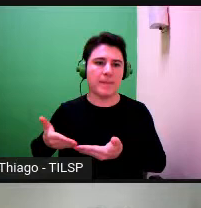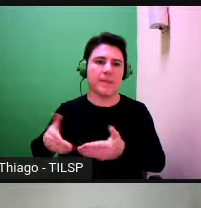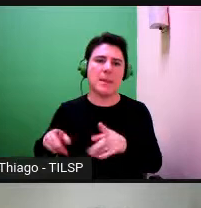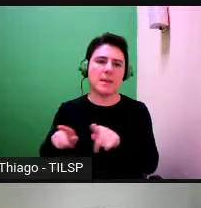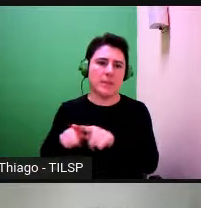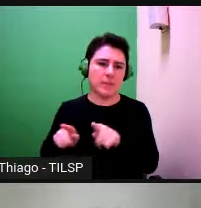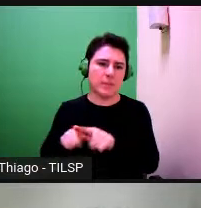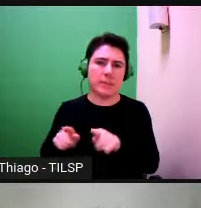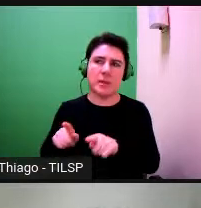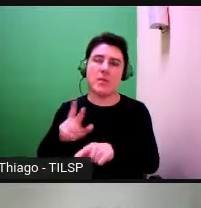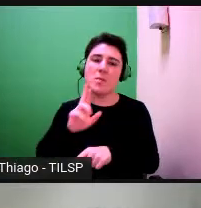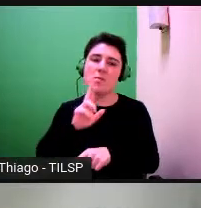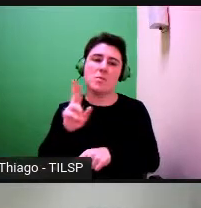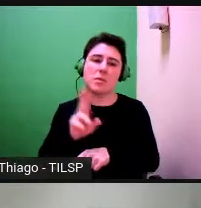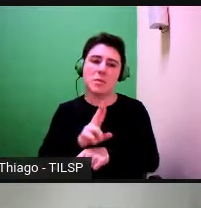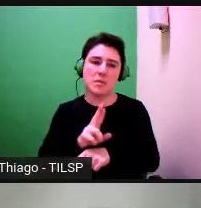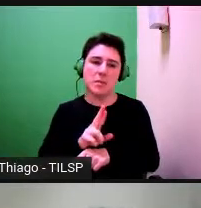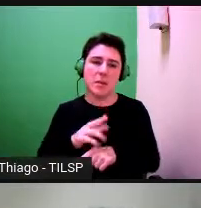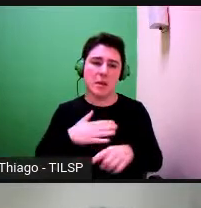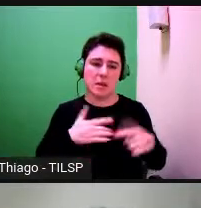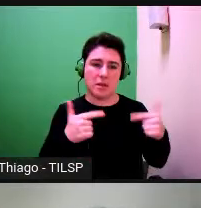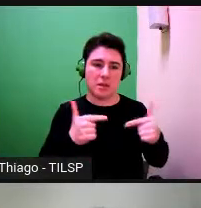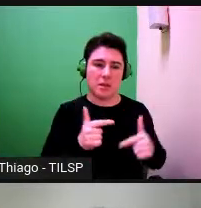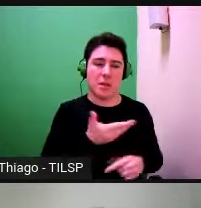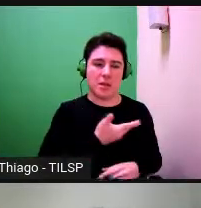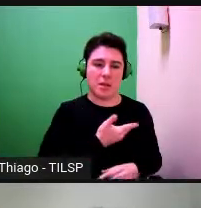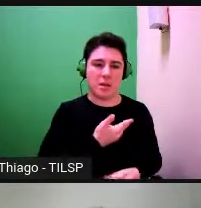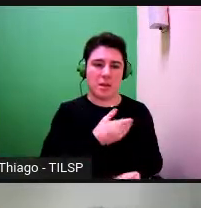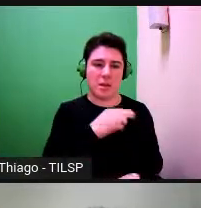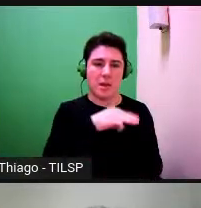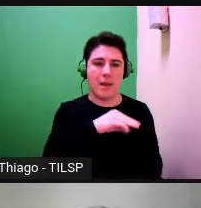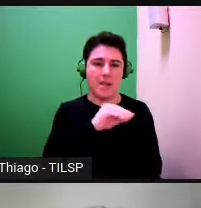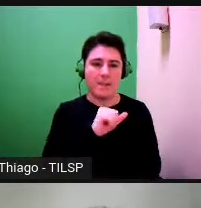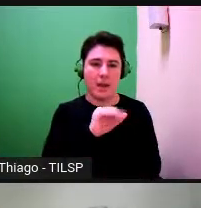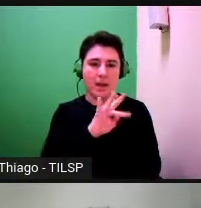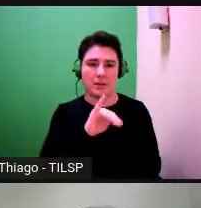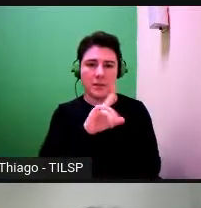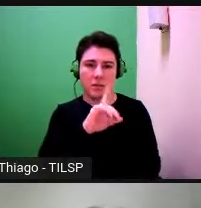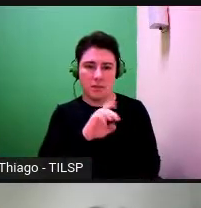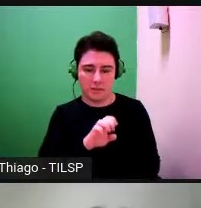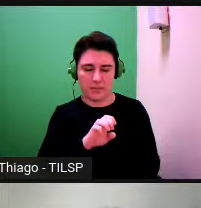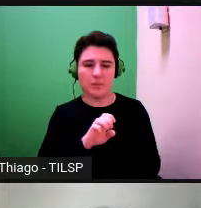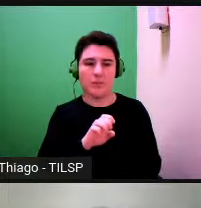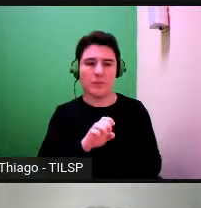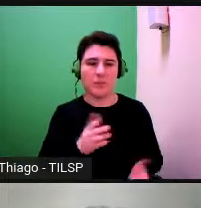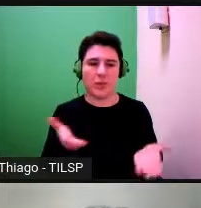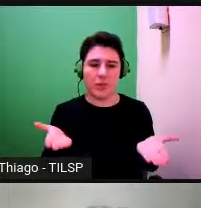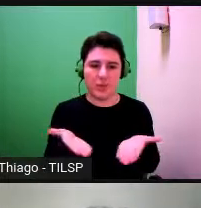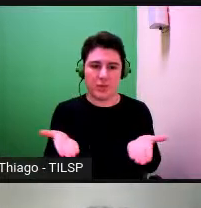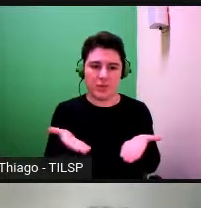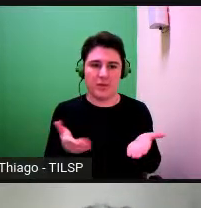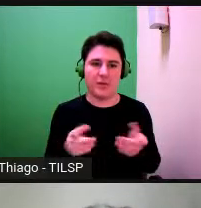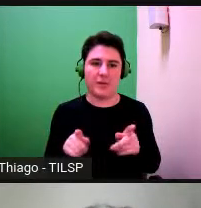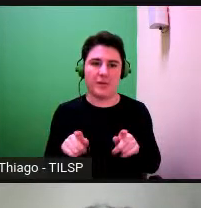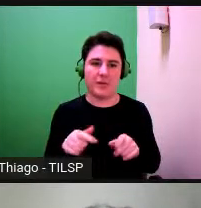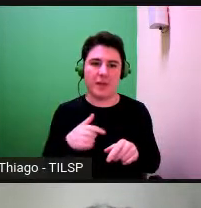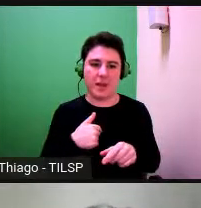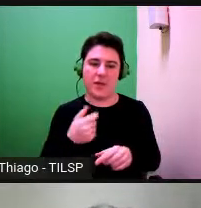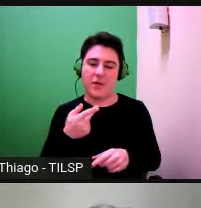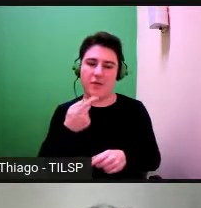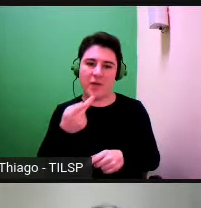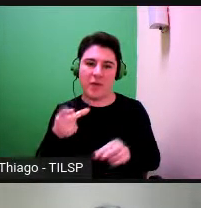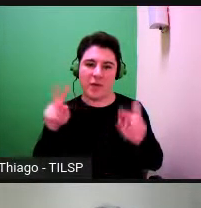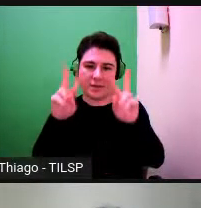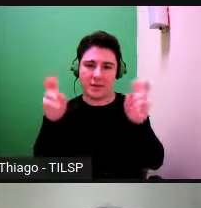resultante do trabalho da minha colega e amiga Matilde Gonçalves, que falará a seguir, de que eu aqui vou também referir em alguns momentos.